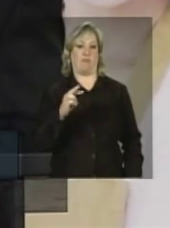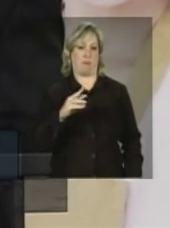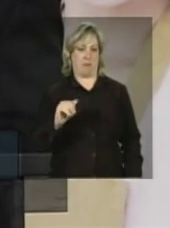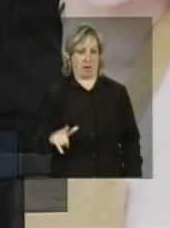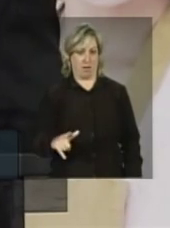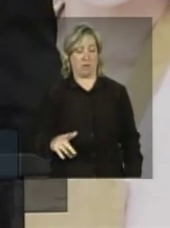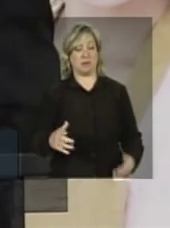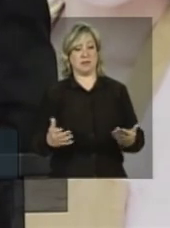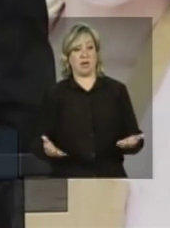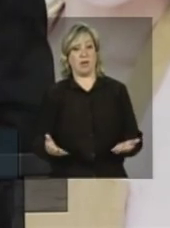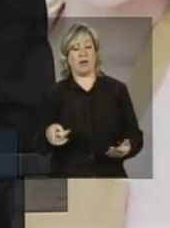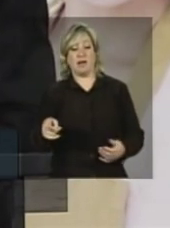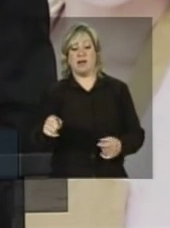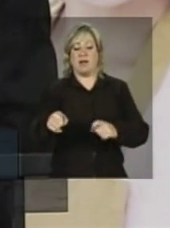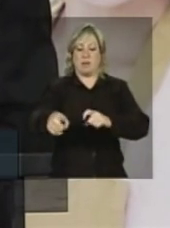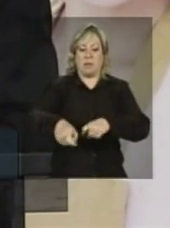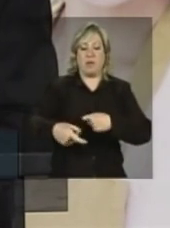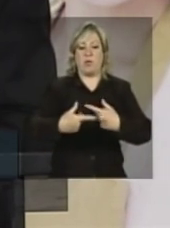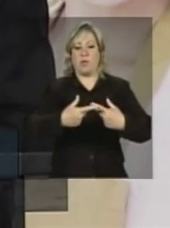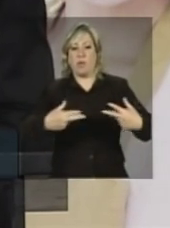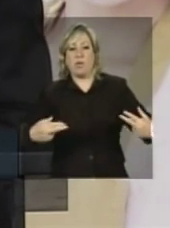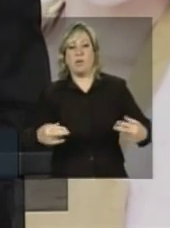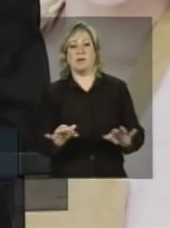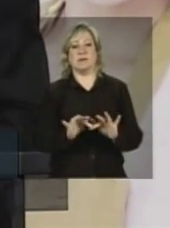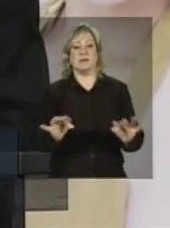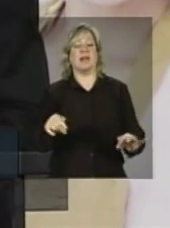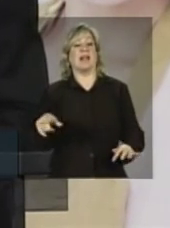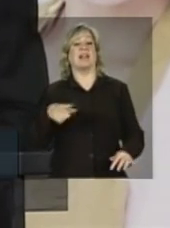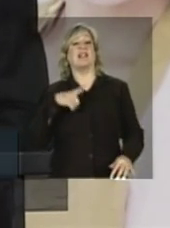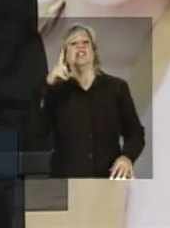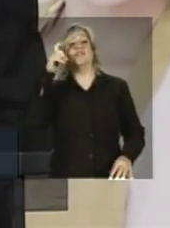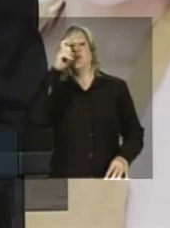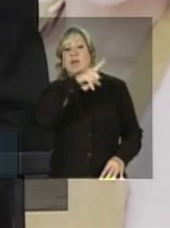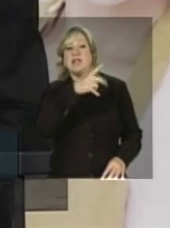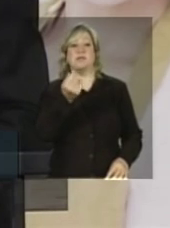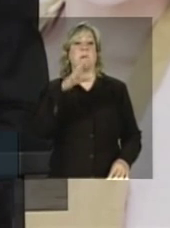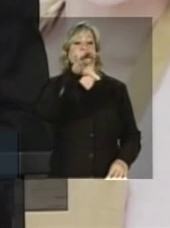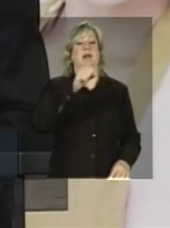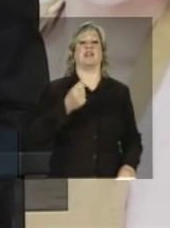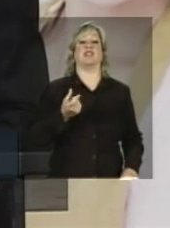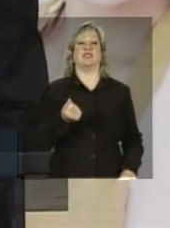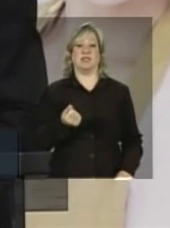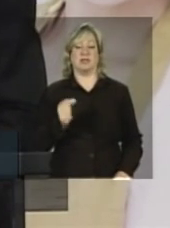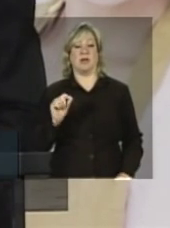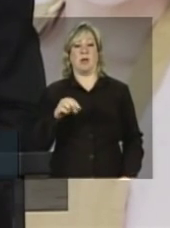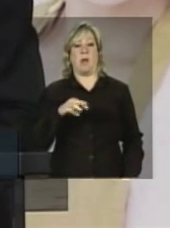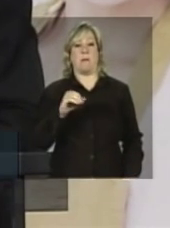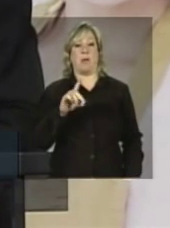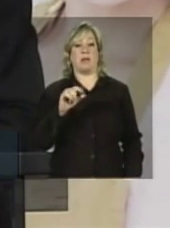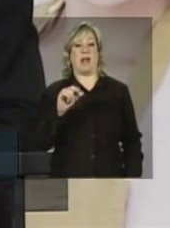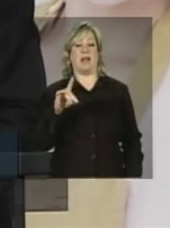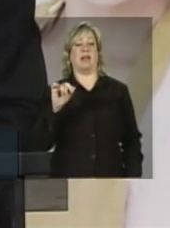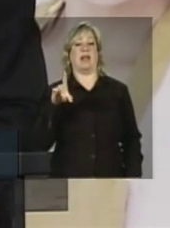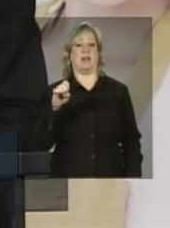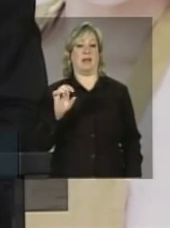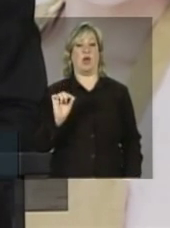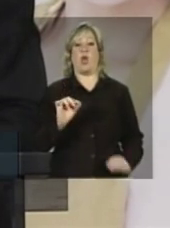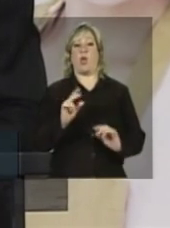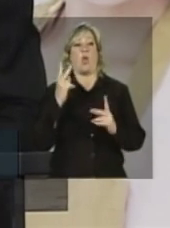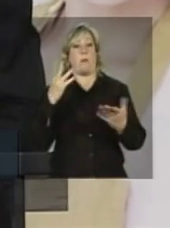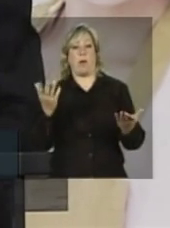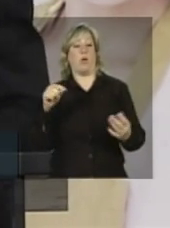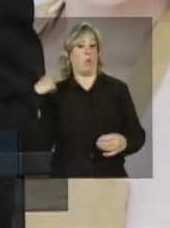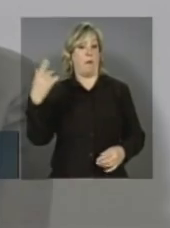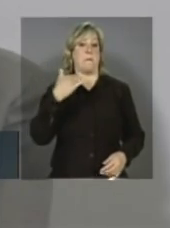portanto, como ele é informal, ele tem dificuldade de obter crédito hoje em uma modalidade normal. Os